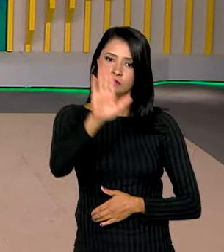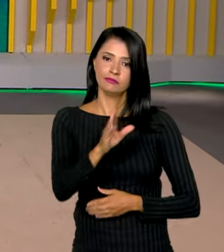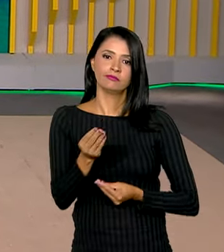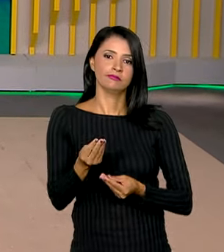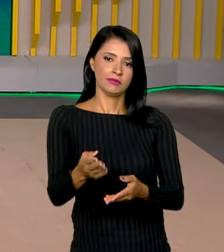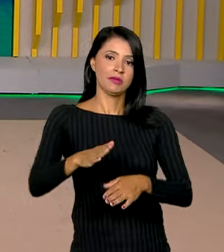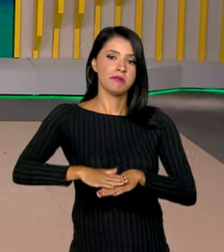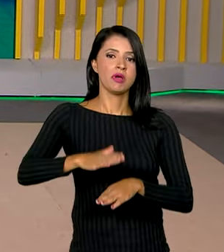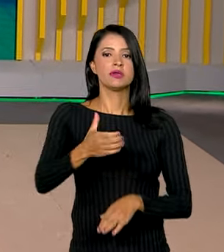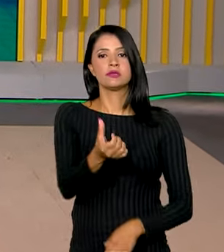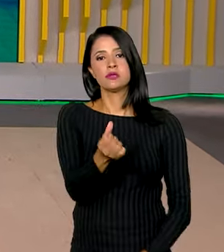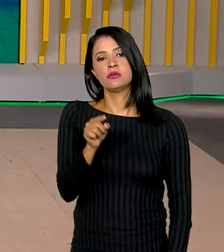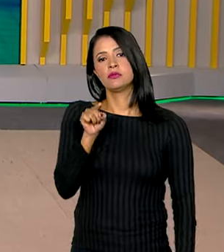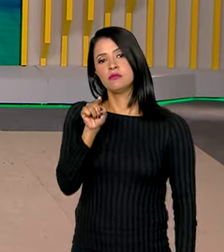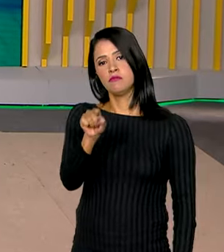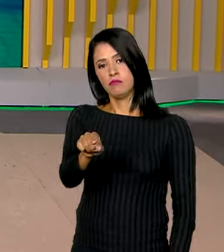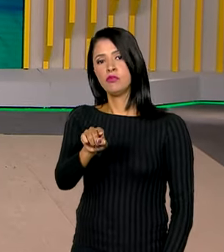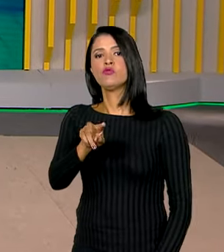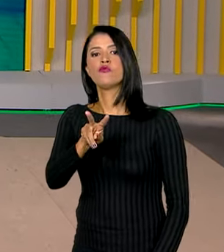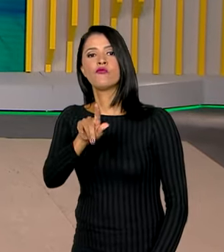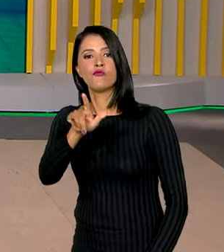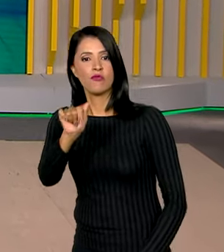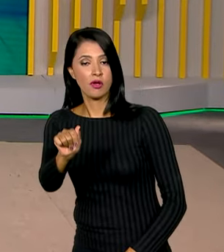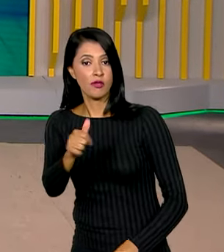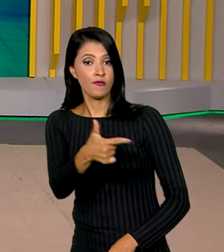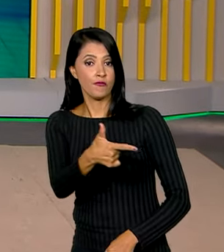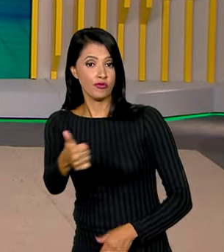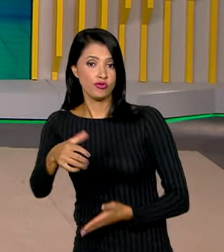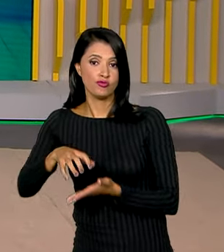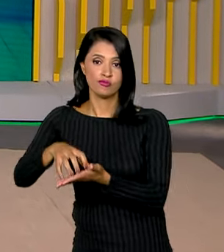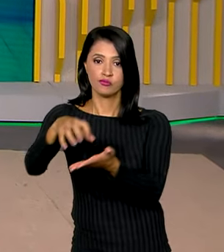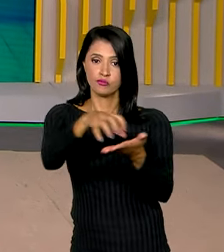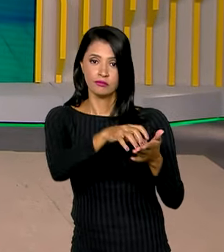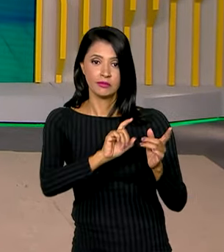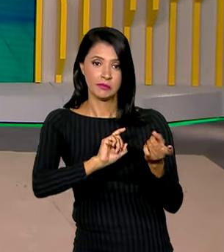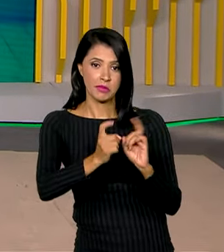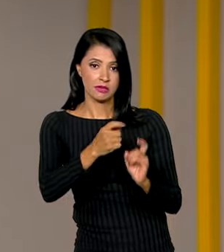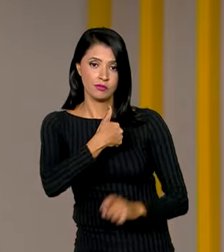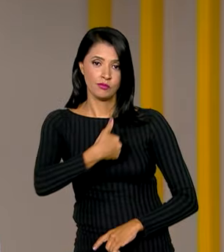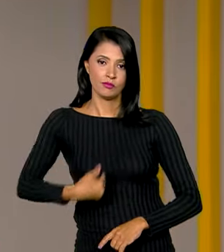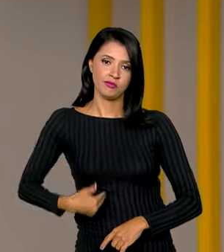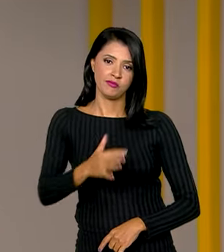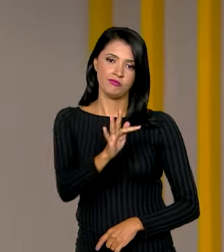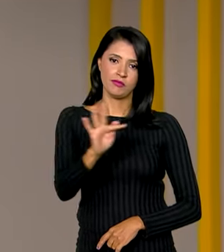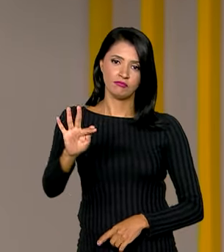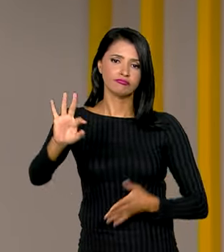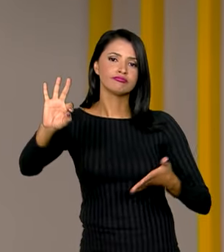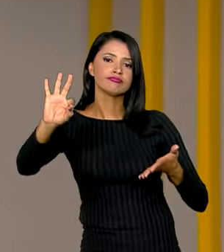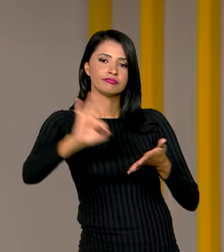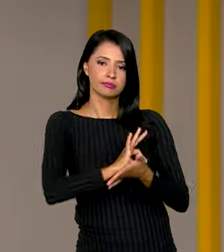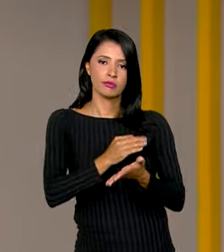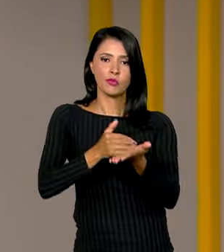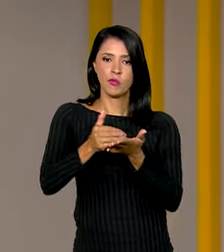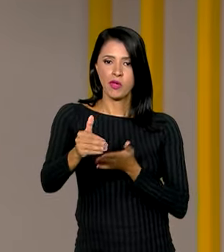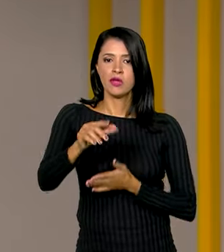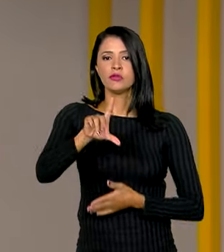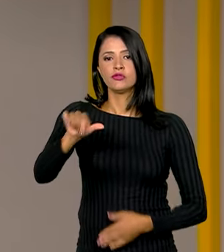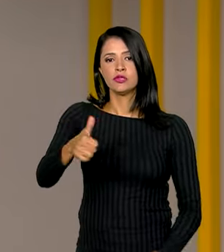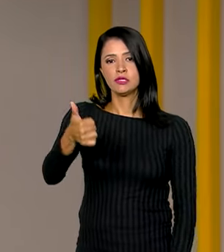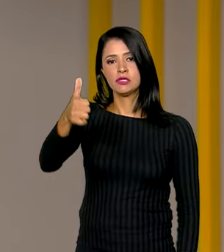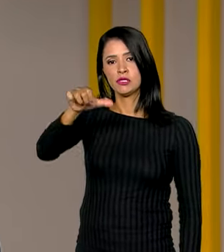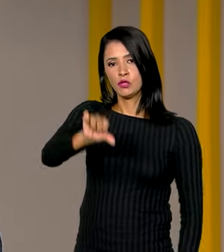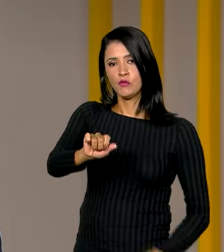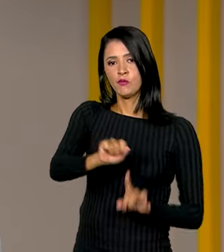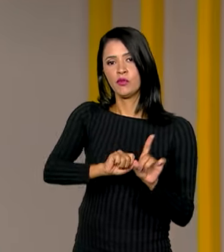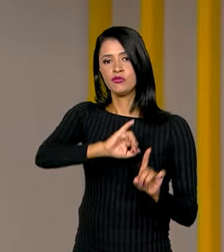de 6 mil vagas em 21 órgãos da Administração Pública Federal. As inscrições começam no dia 19 de